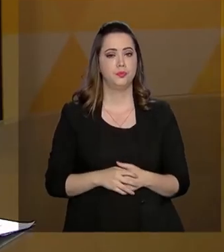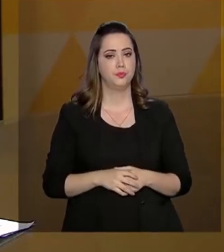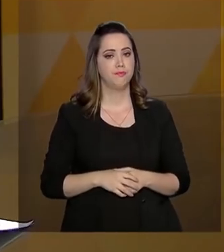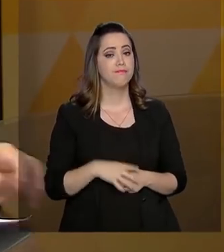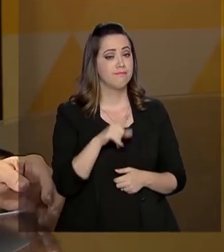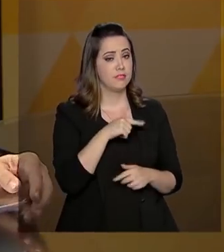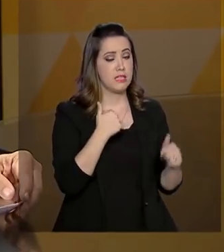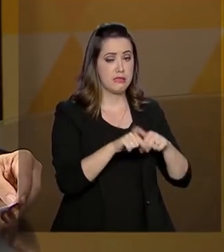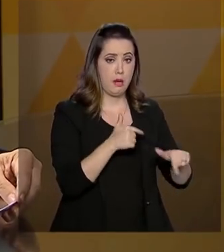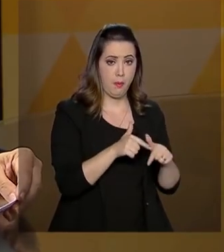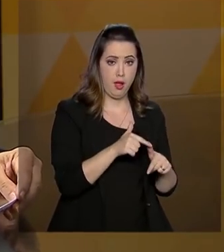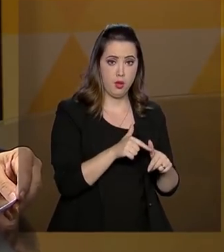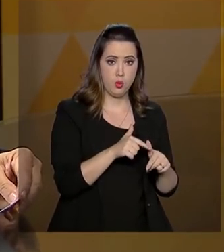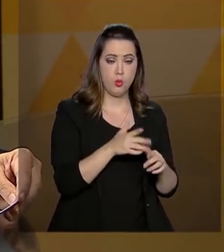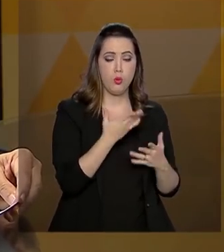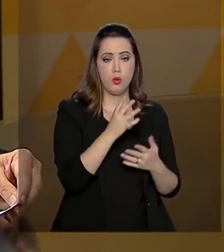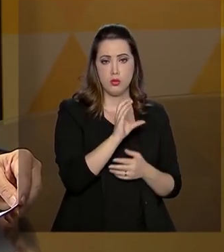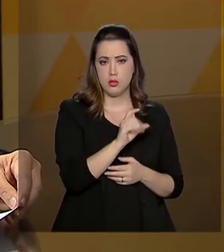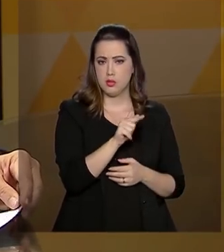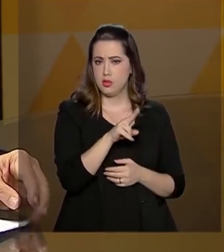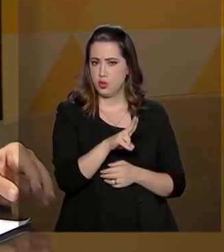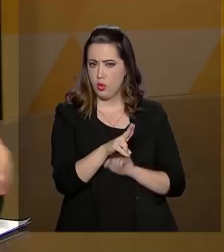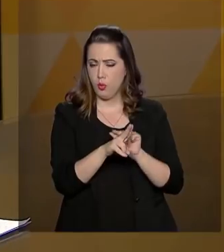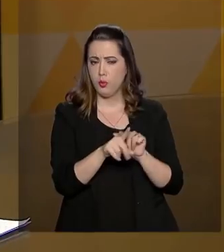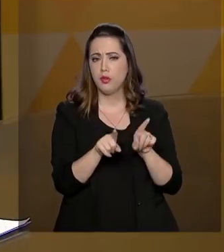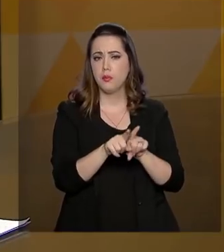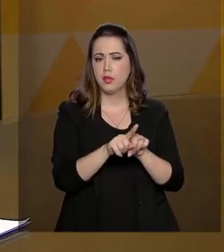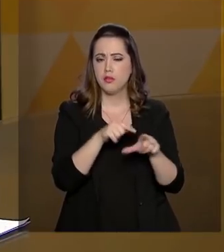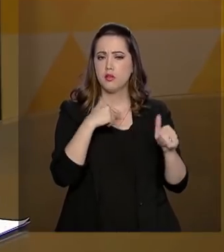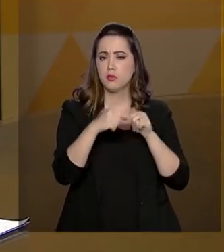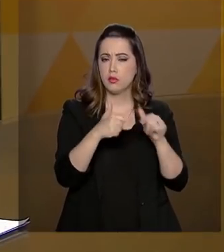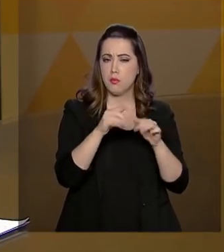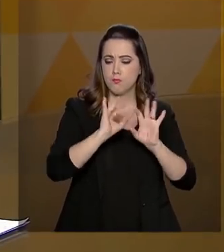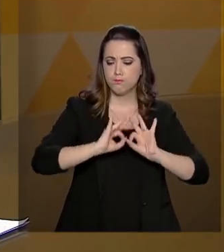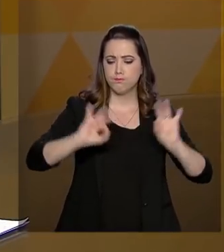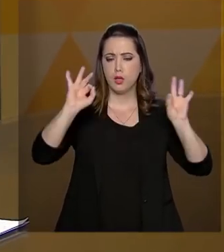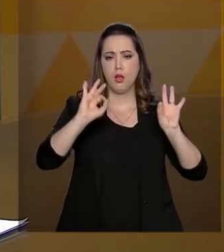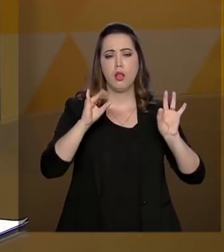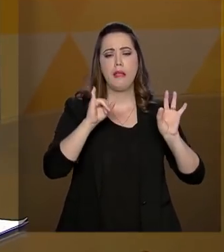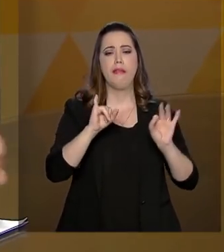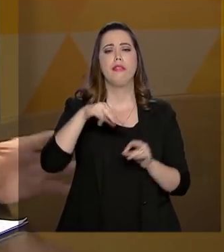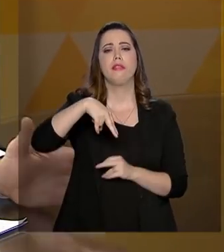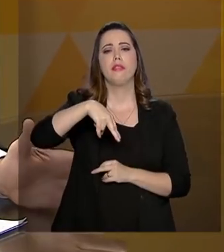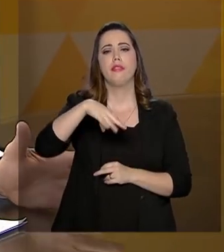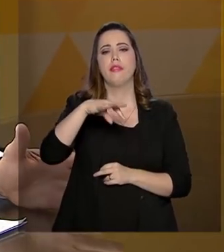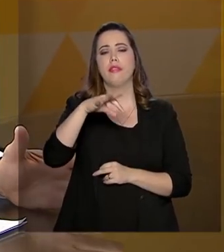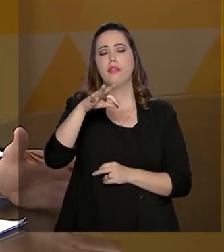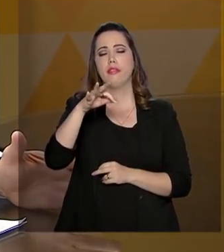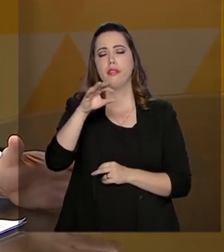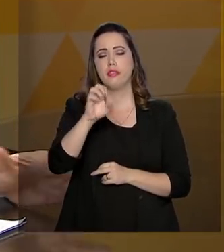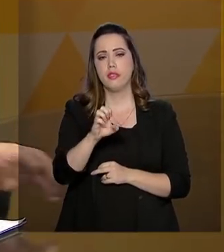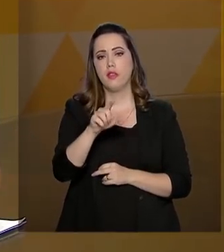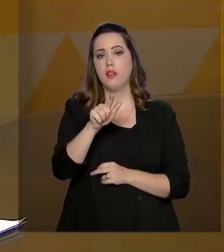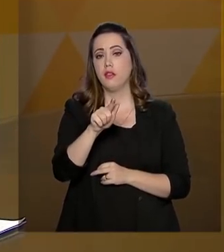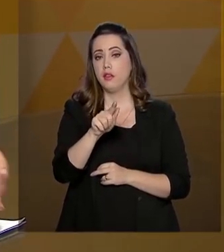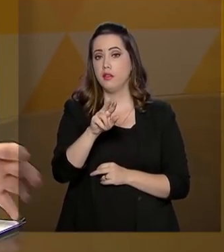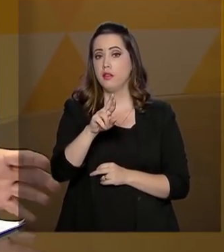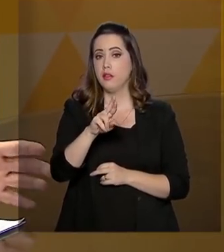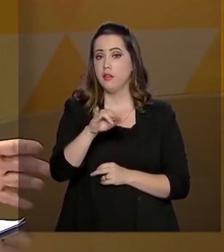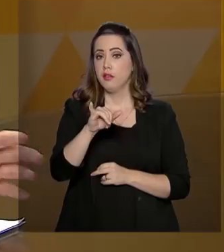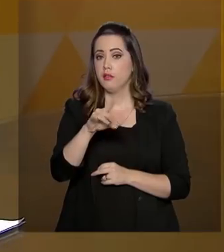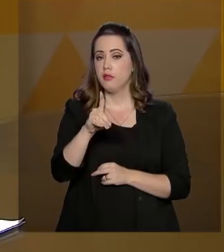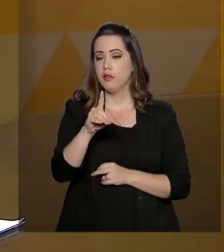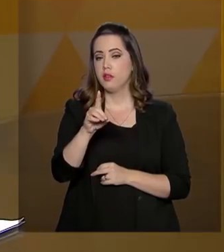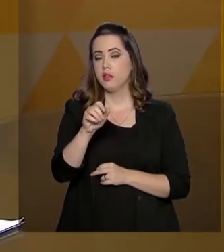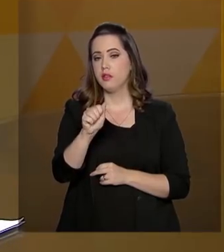controladoria, também a gente tem o programa de integridade na administração pública. Ele foi lançado em janeiro. A ideia